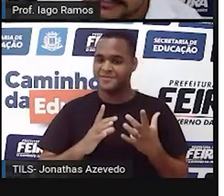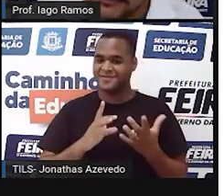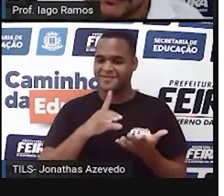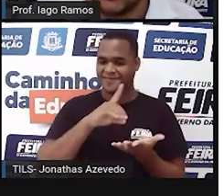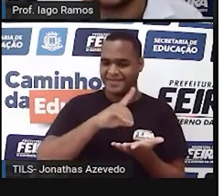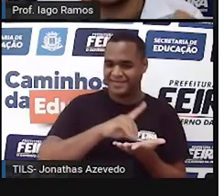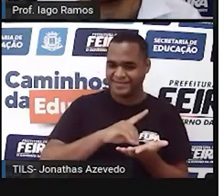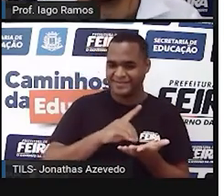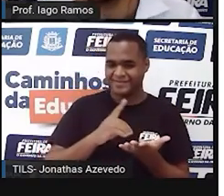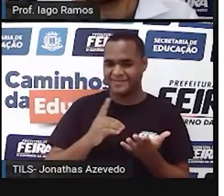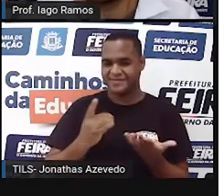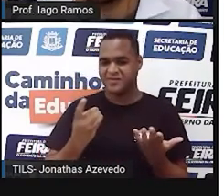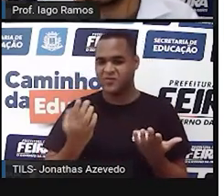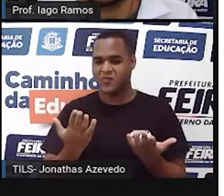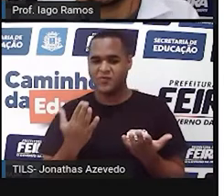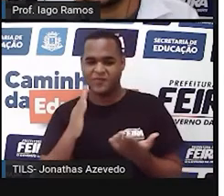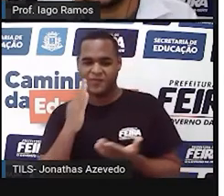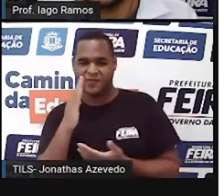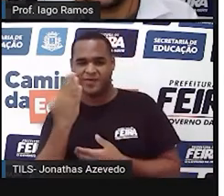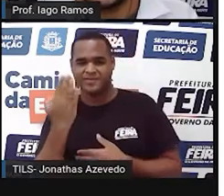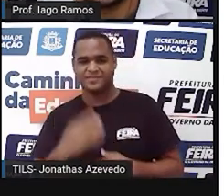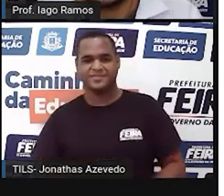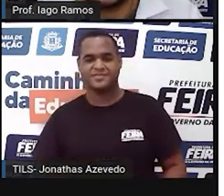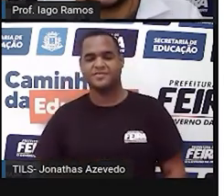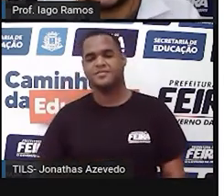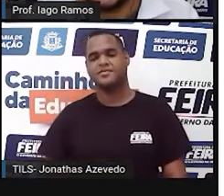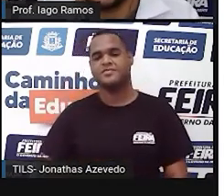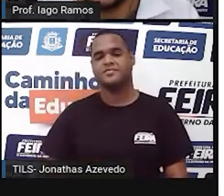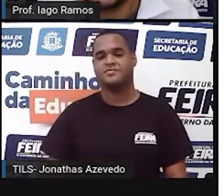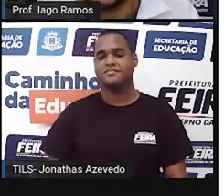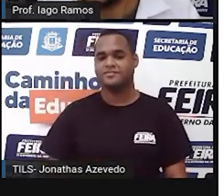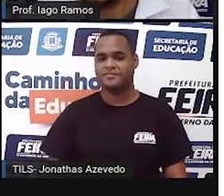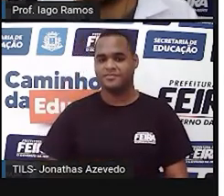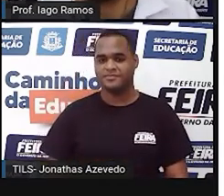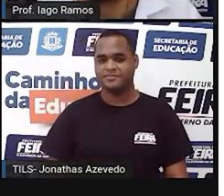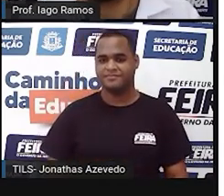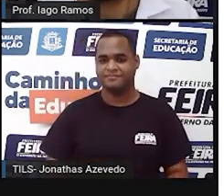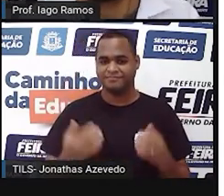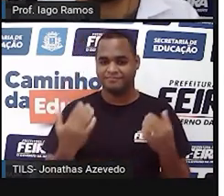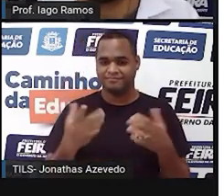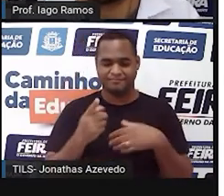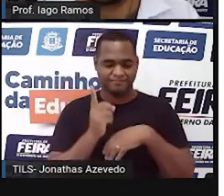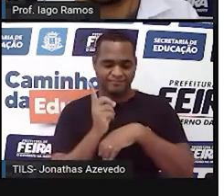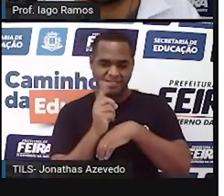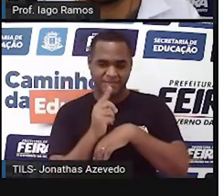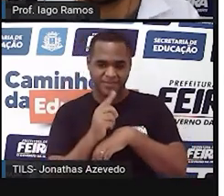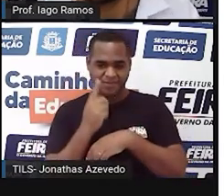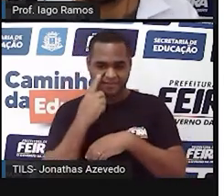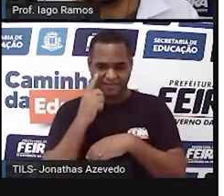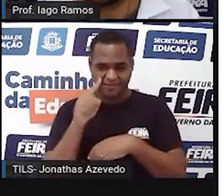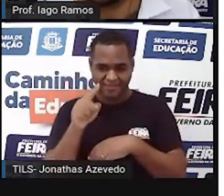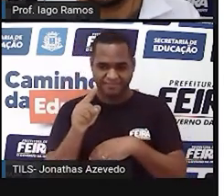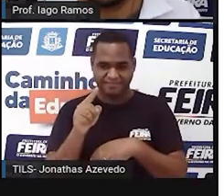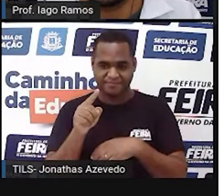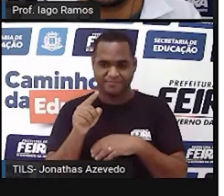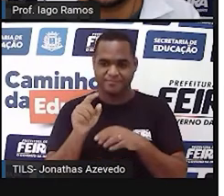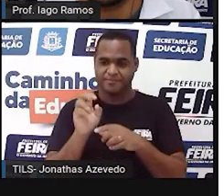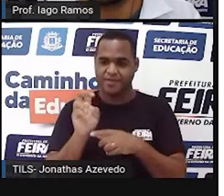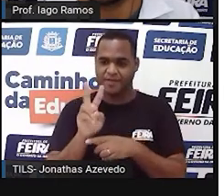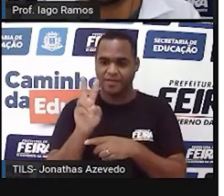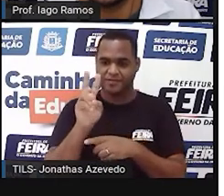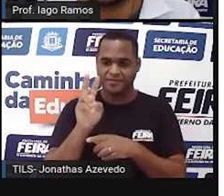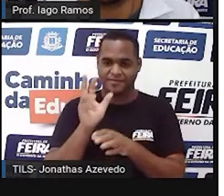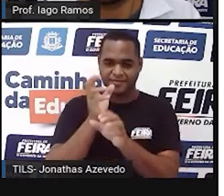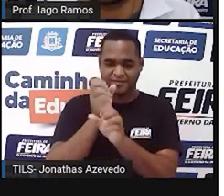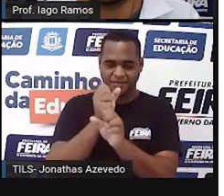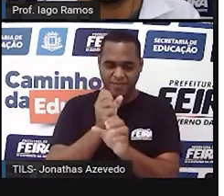ou isso é falso? Tempo na tela, que é para você olhar ali, ó, valor por valor